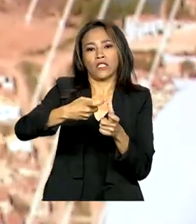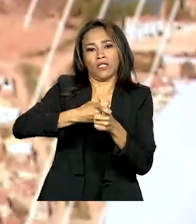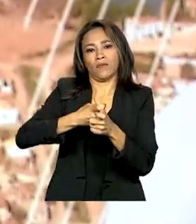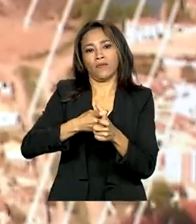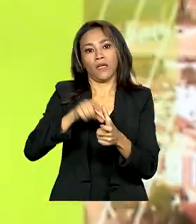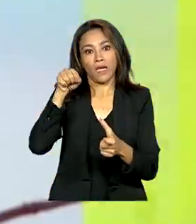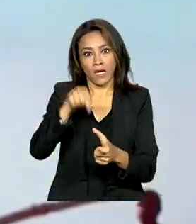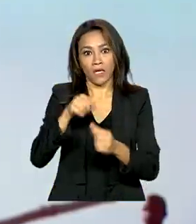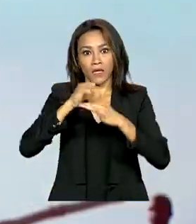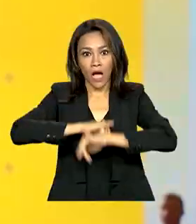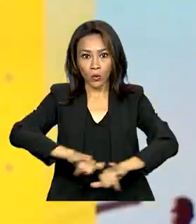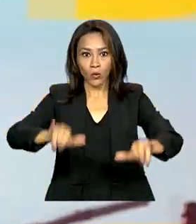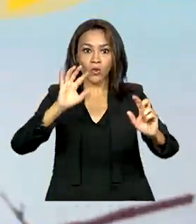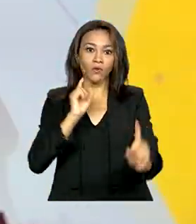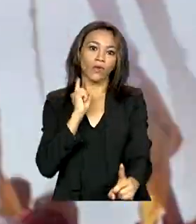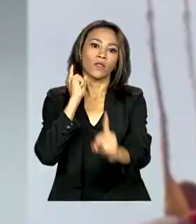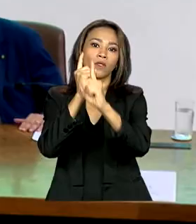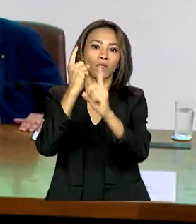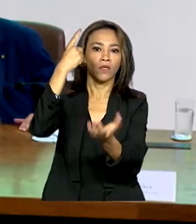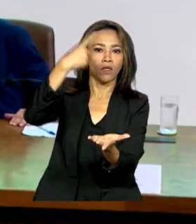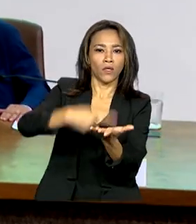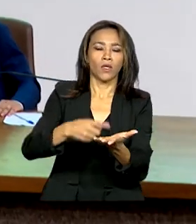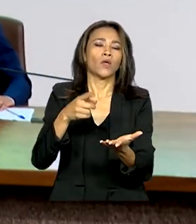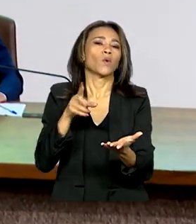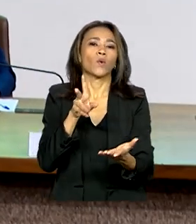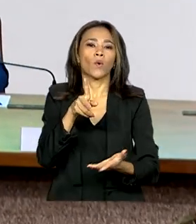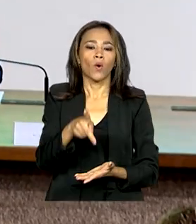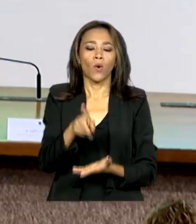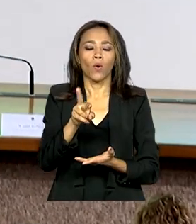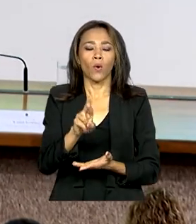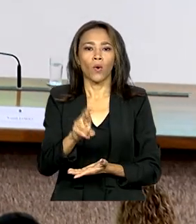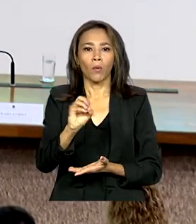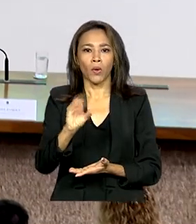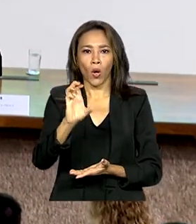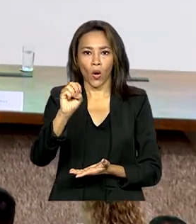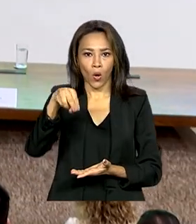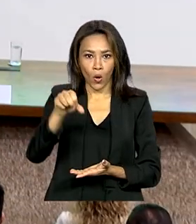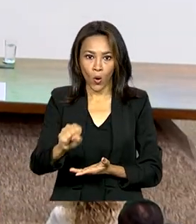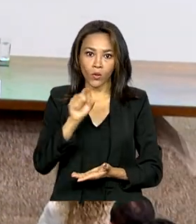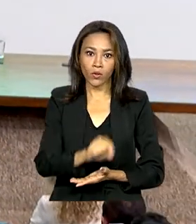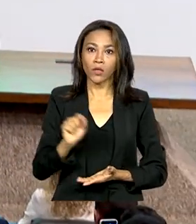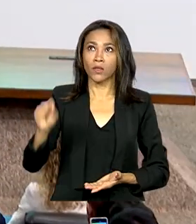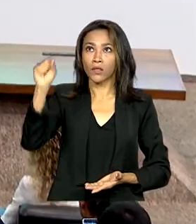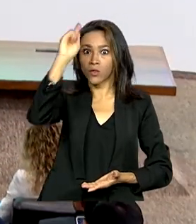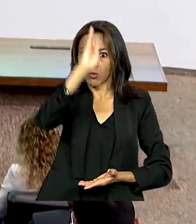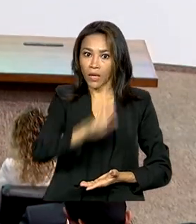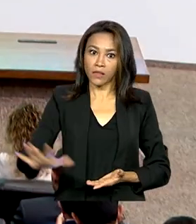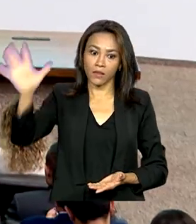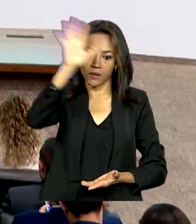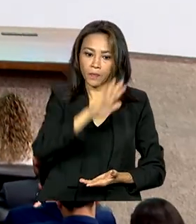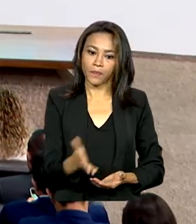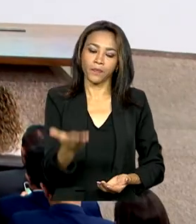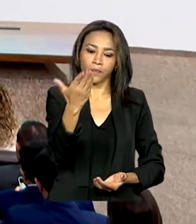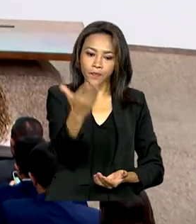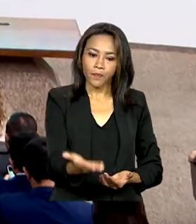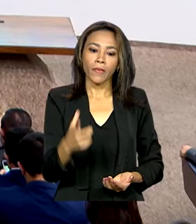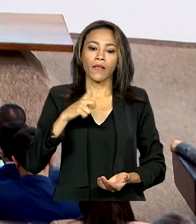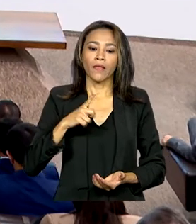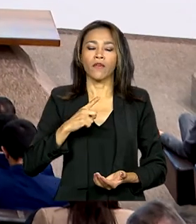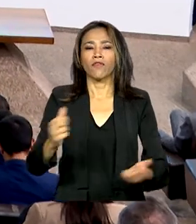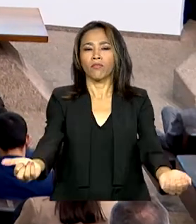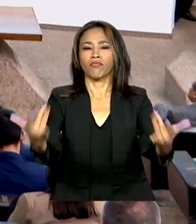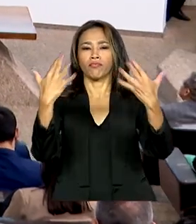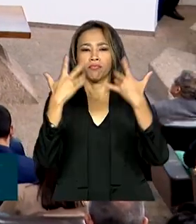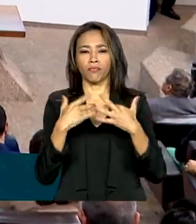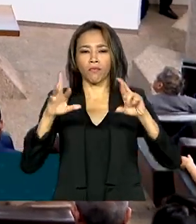encontro de PROCONs de todo o país. A Senacom reuniu no Ministério da Justiça gestores dos PROCONs